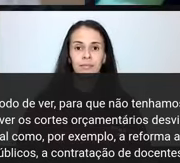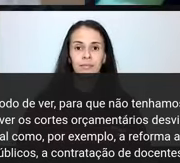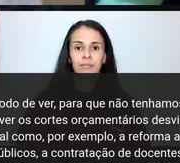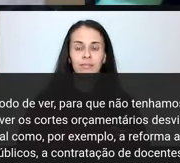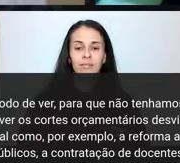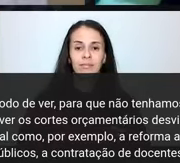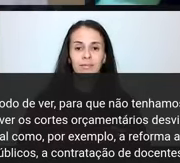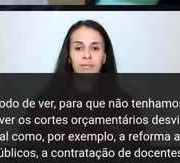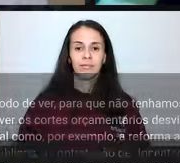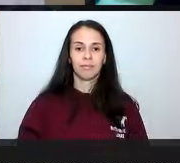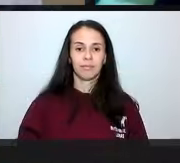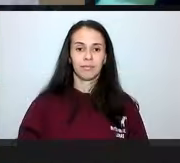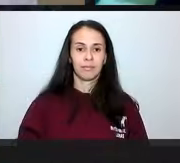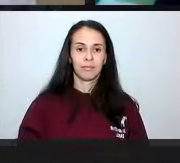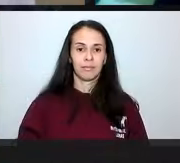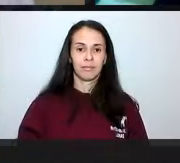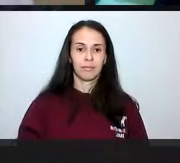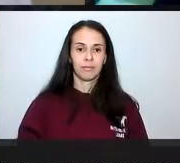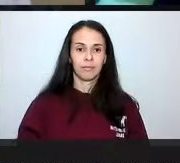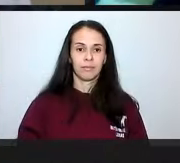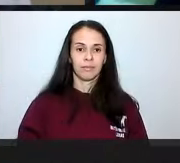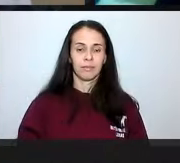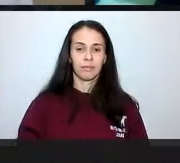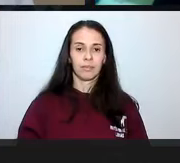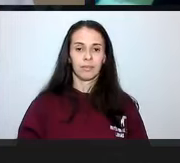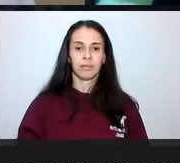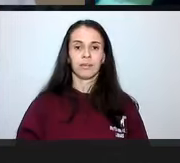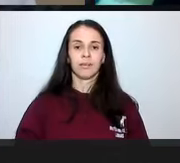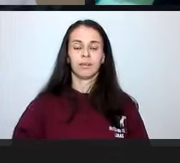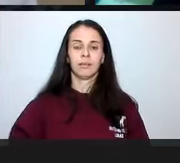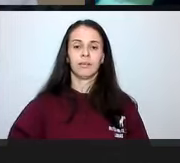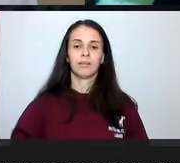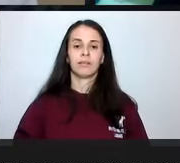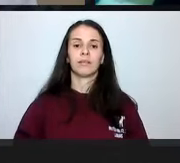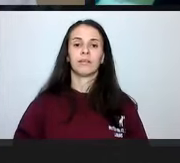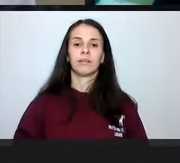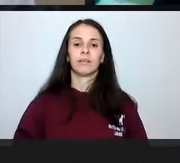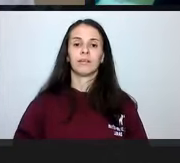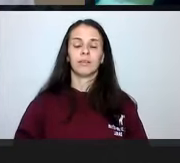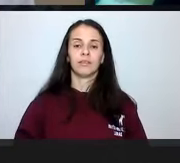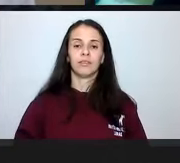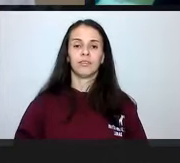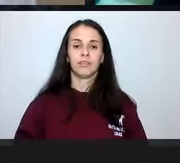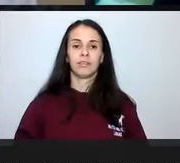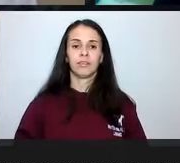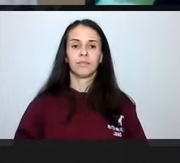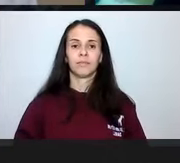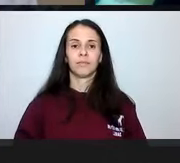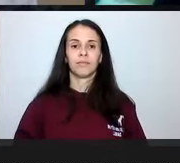grande do Gili ali, professor Burma. Mas estou de acordo com essa leitura, né? De acordo.